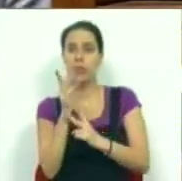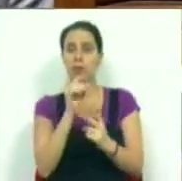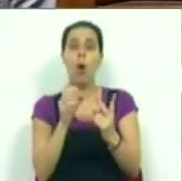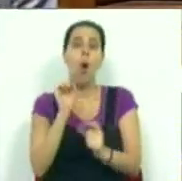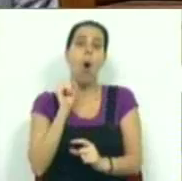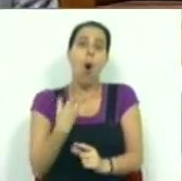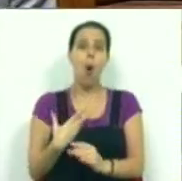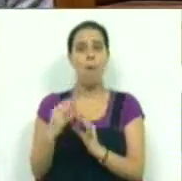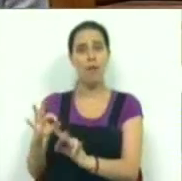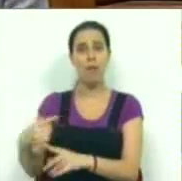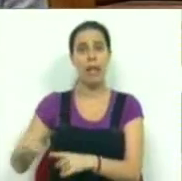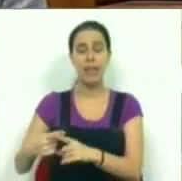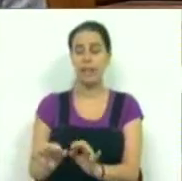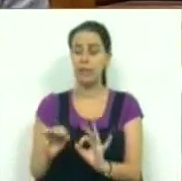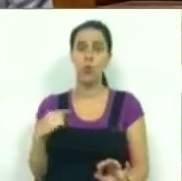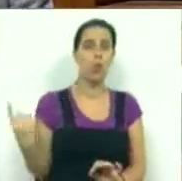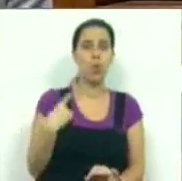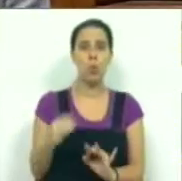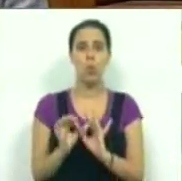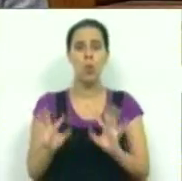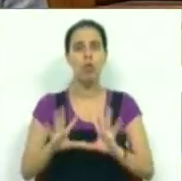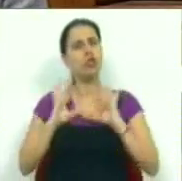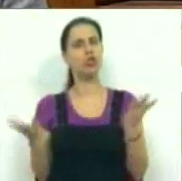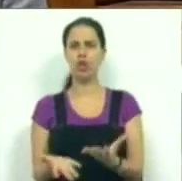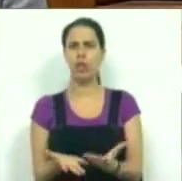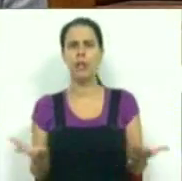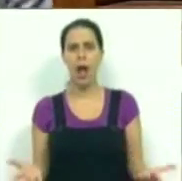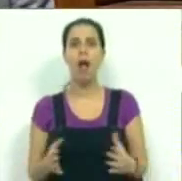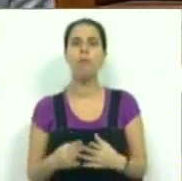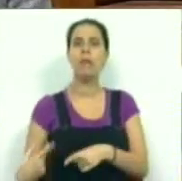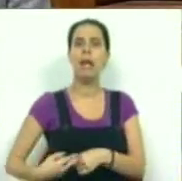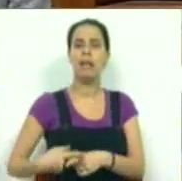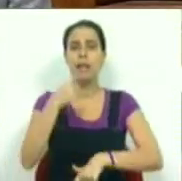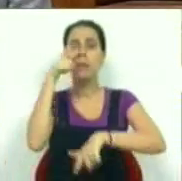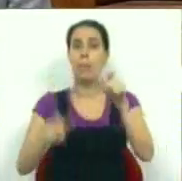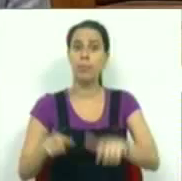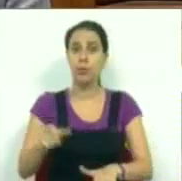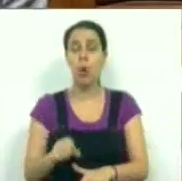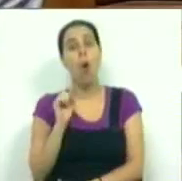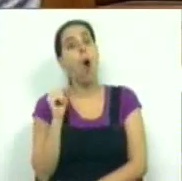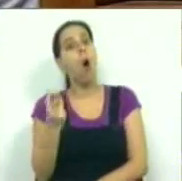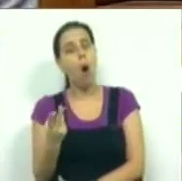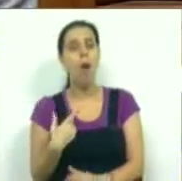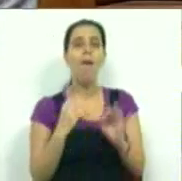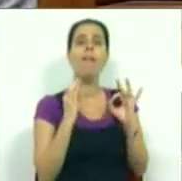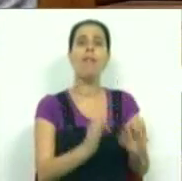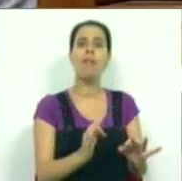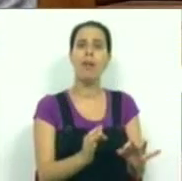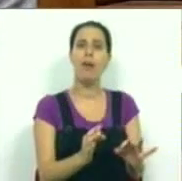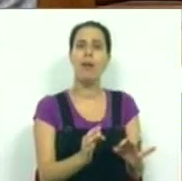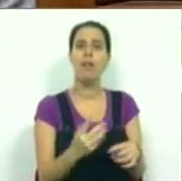Ou estamos do lado do interesse comum, do interesse geral, do interesse dos cidadãos, ou estamos do lado